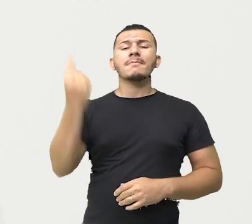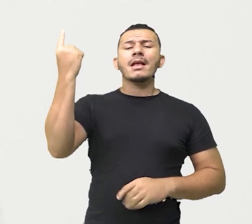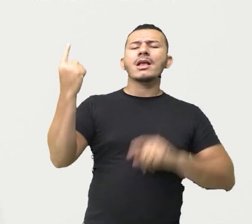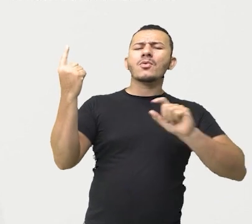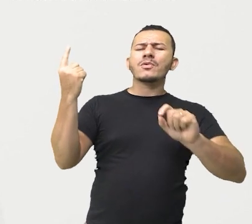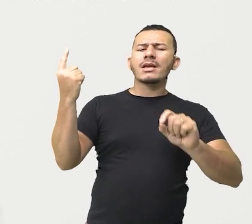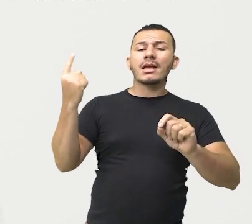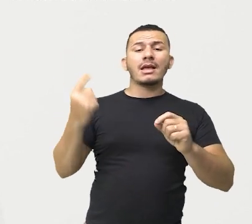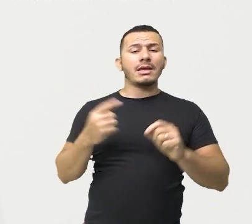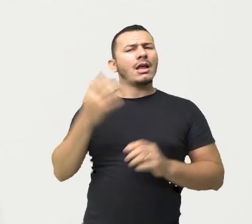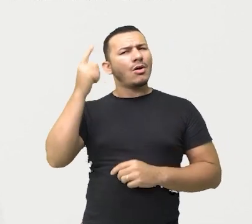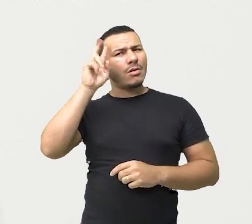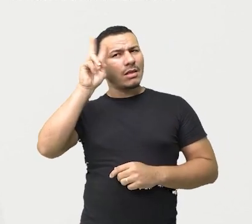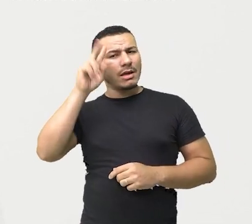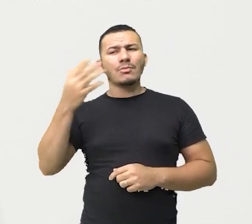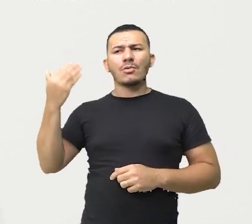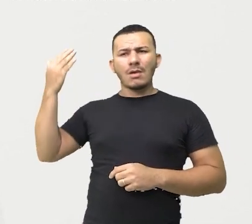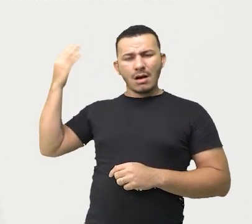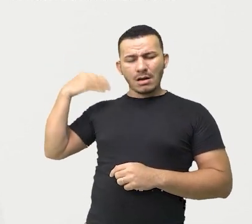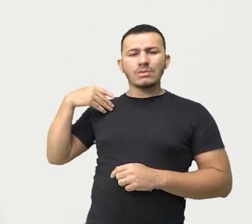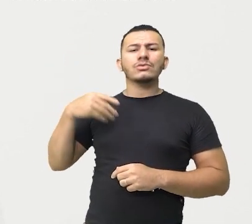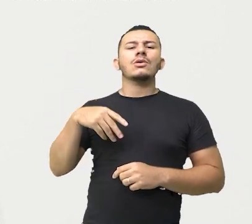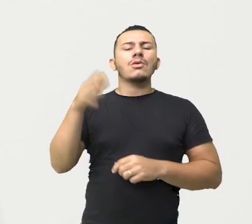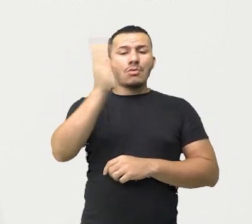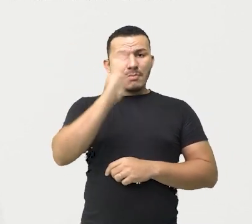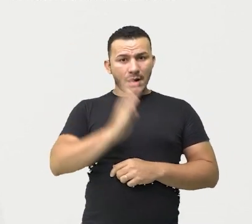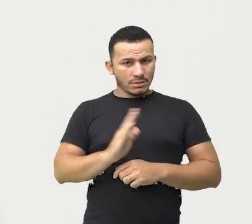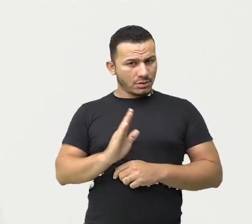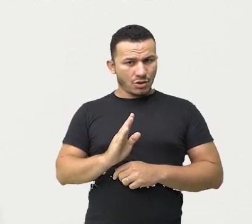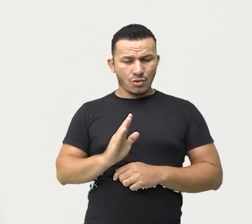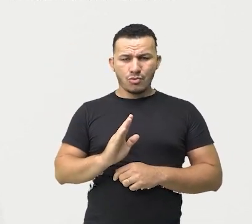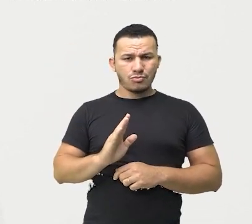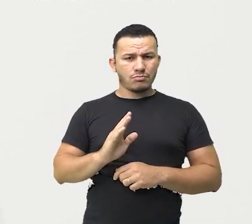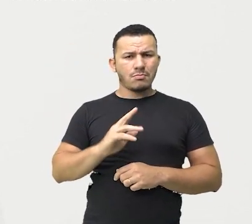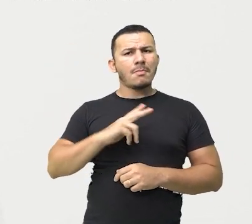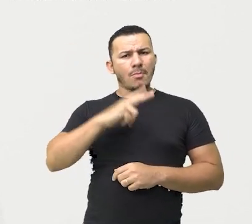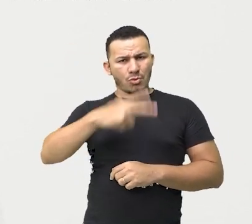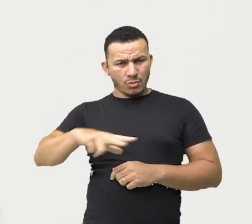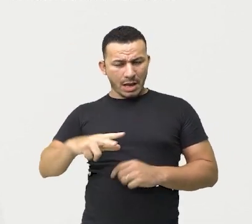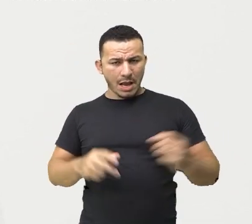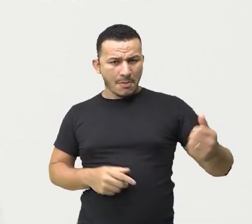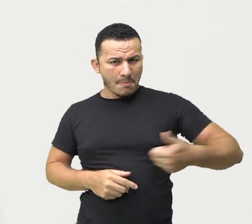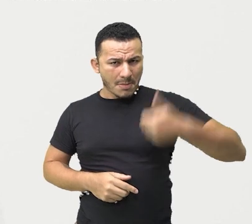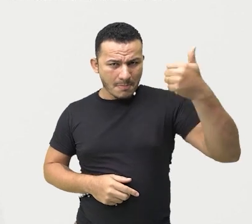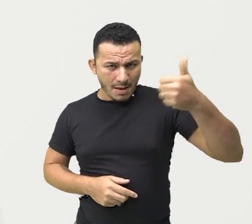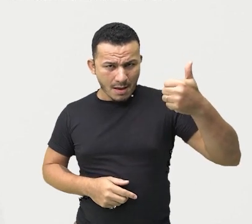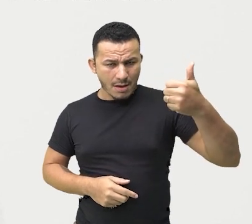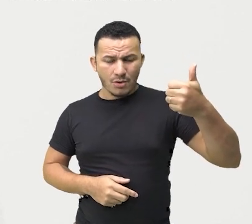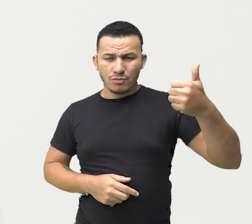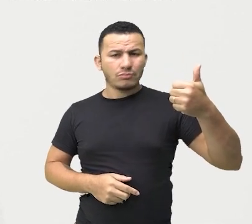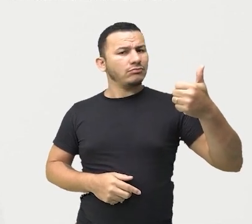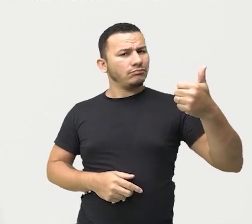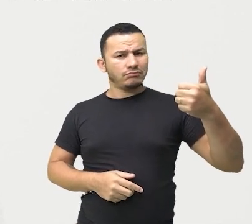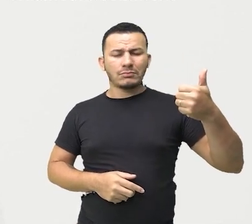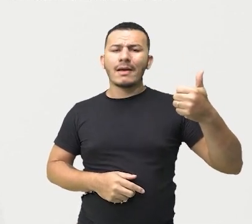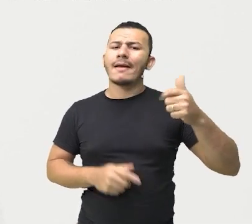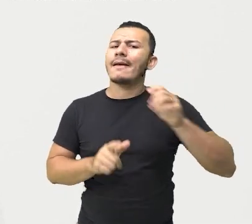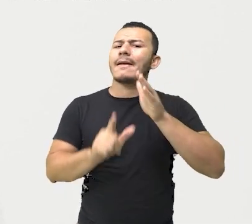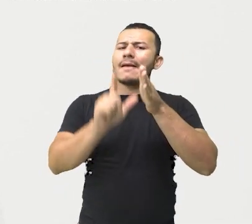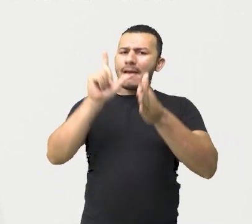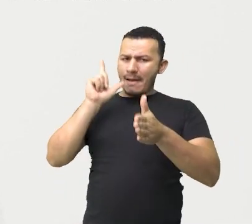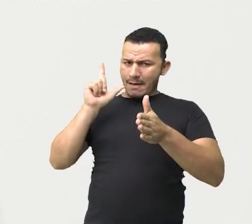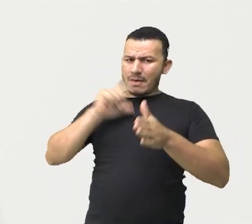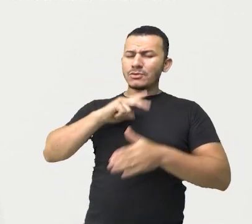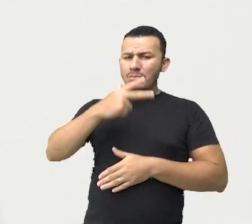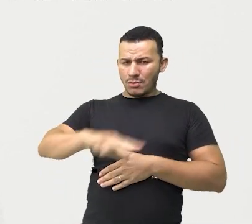aprendemos, o Brasil não foi descoberto antes dos portugueses. O Brasil foi descoberto antes dos portugueses.